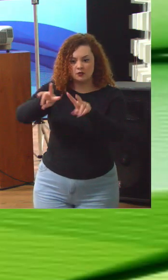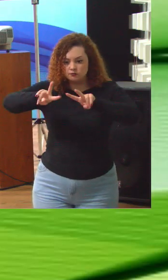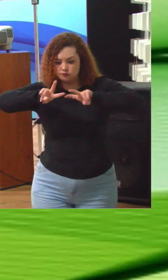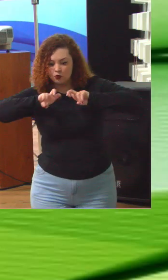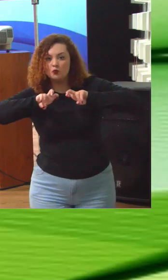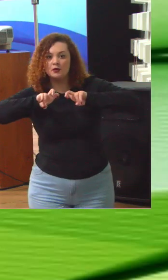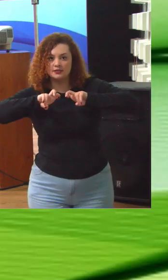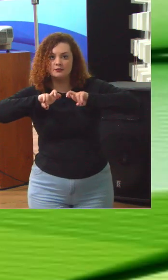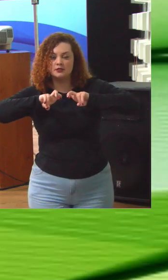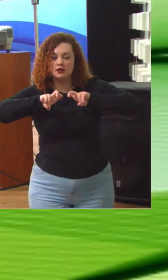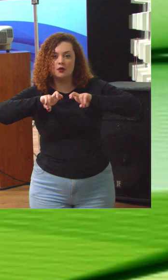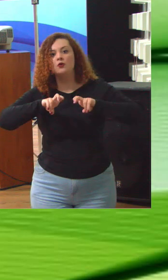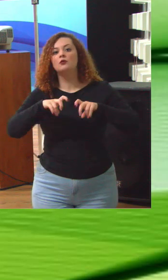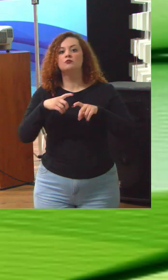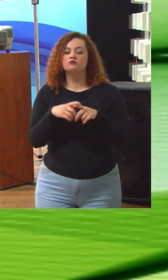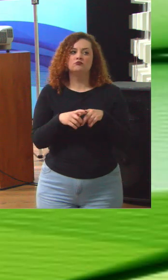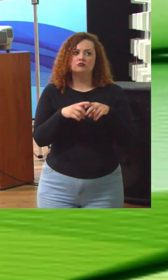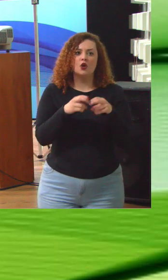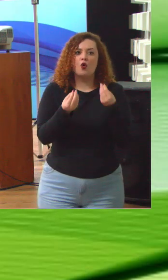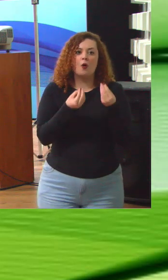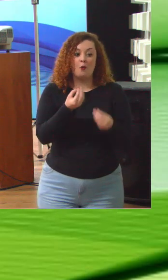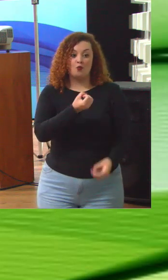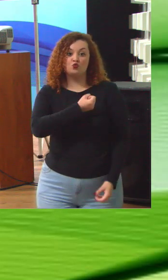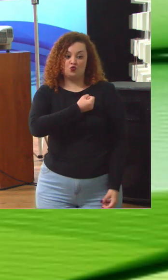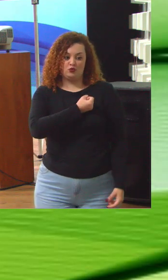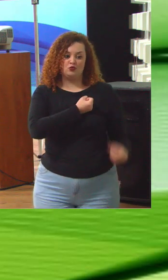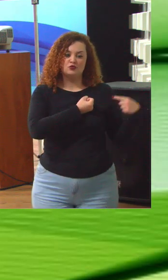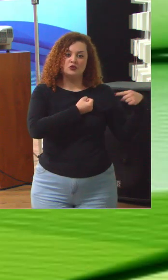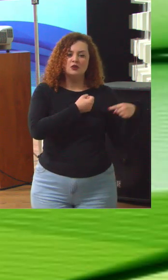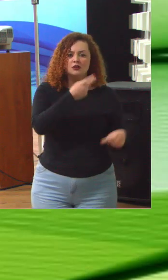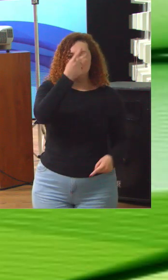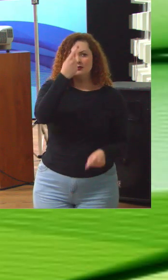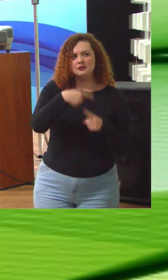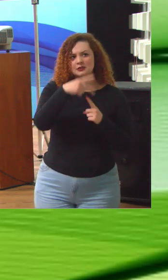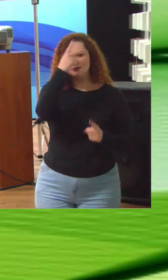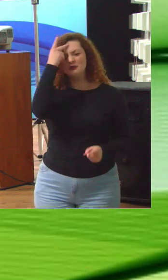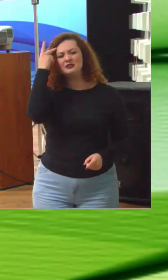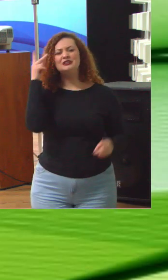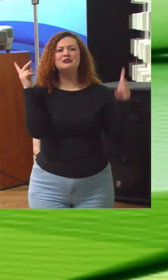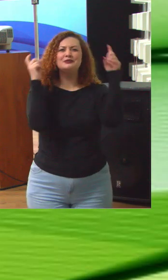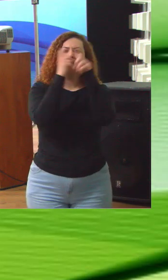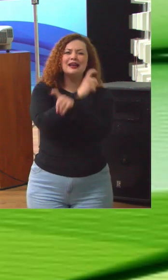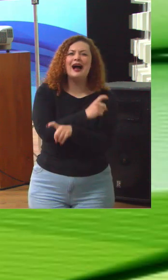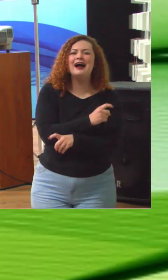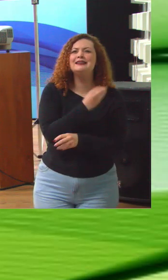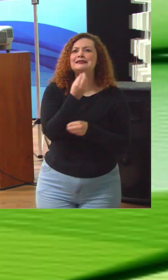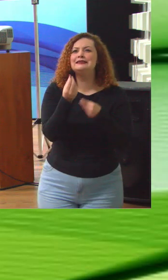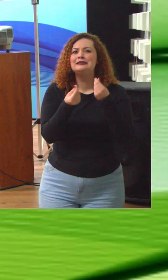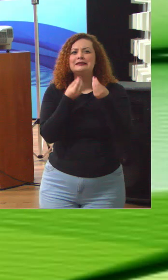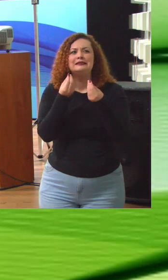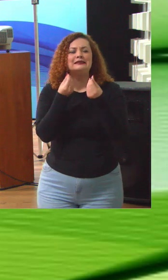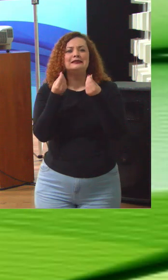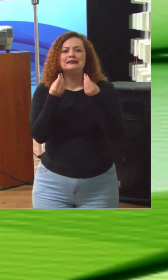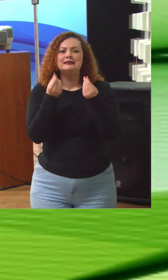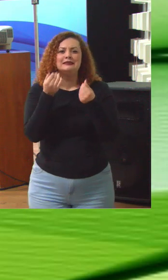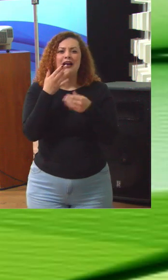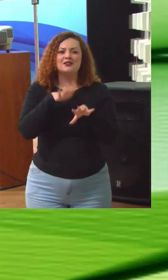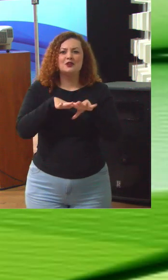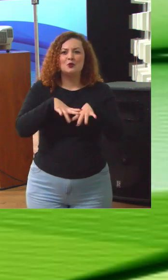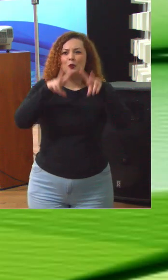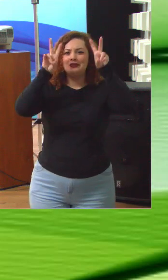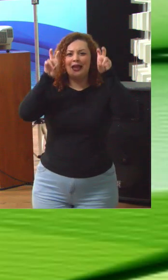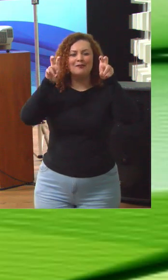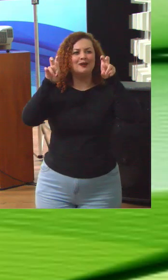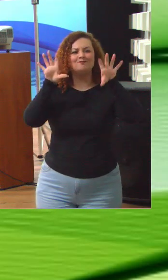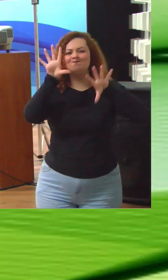de números. Porque nós sabemos que as pessoas têm dificuldade de falar de coisas que são abstratas, um tanto nebulosas, fumacentas. Quando